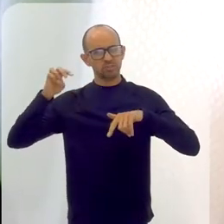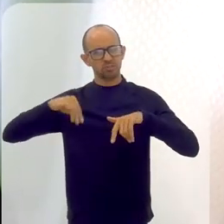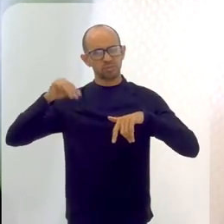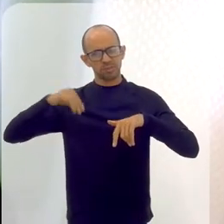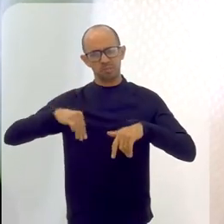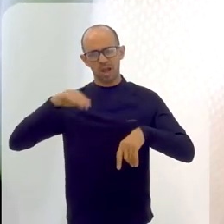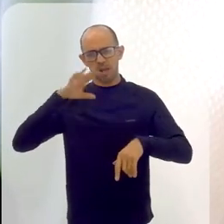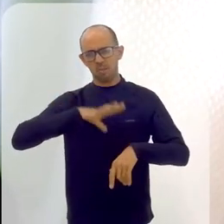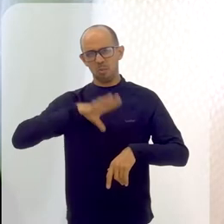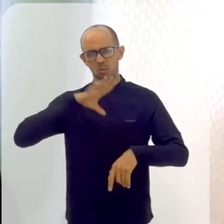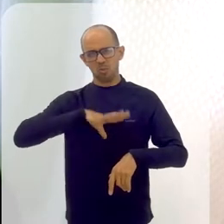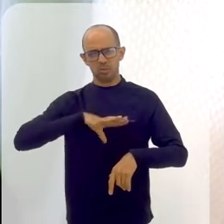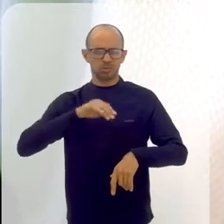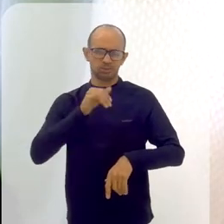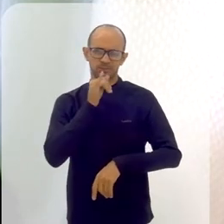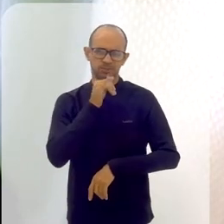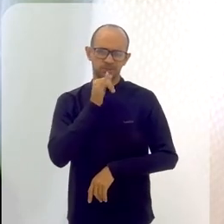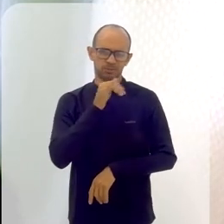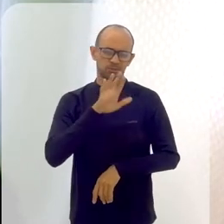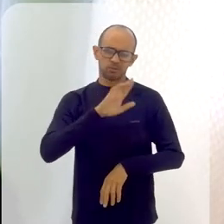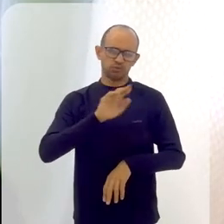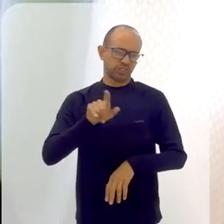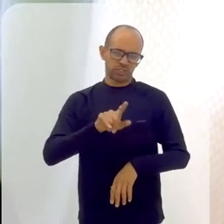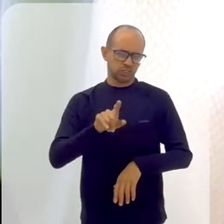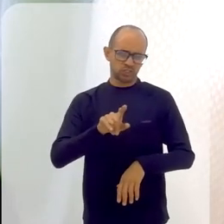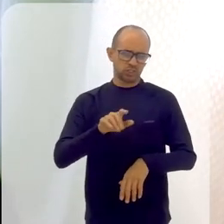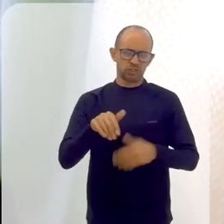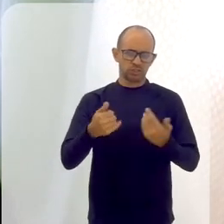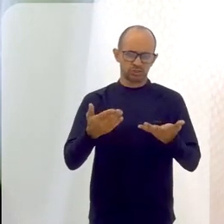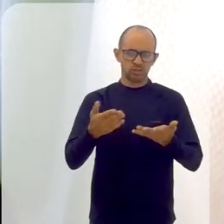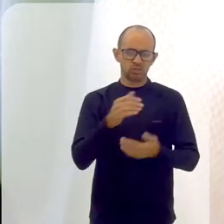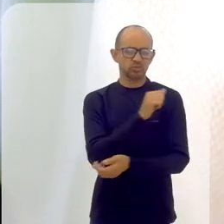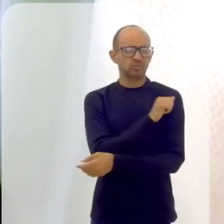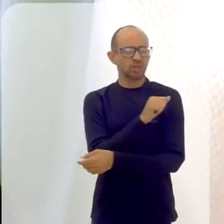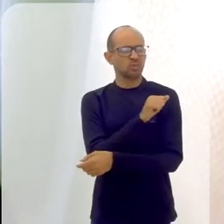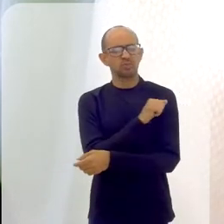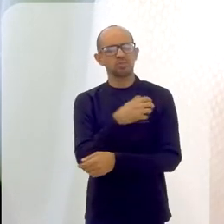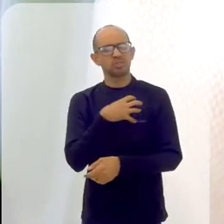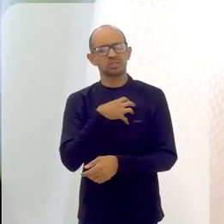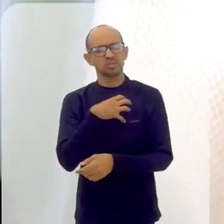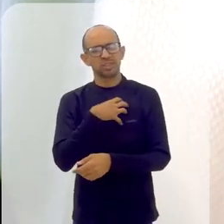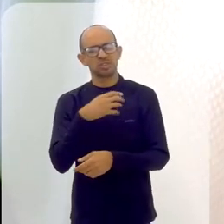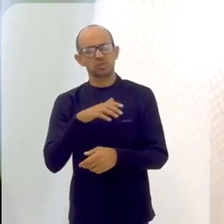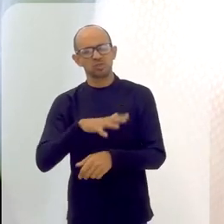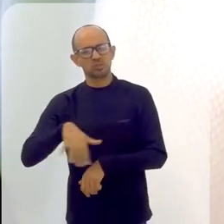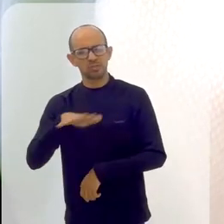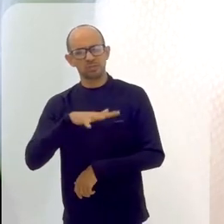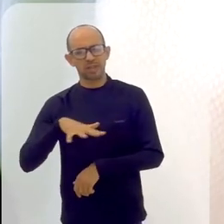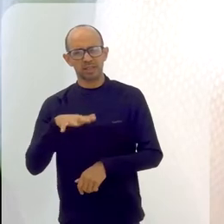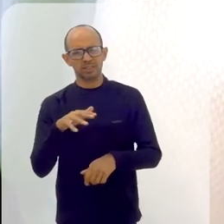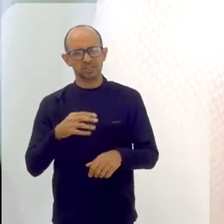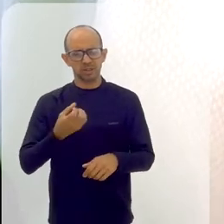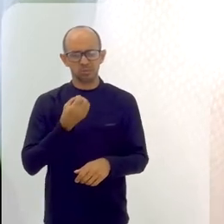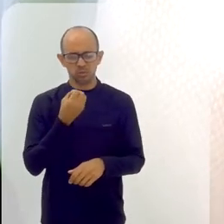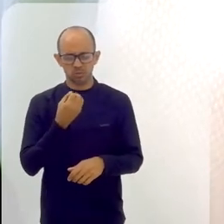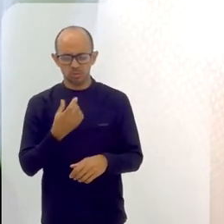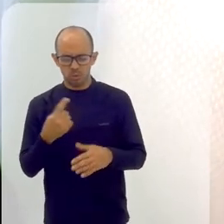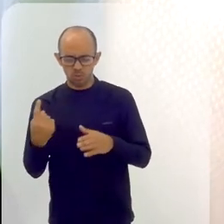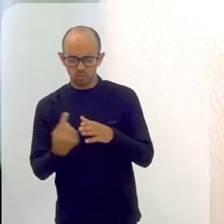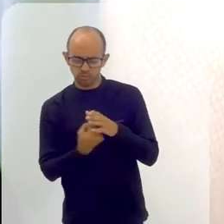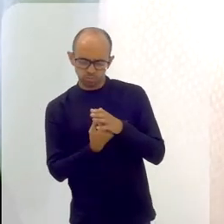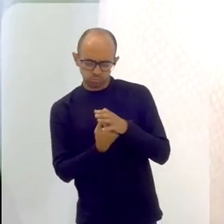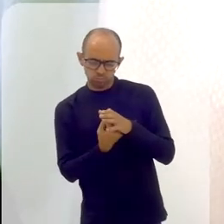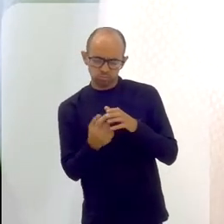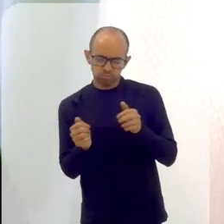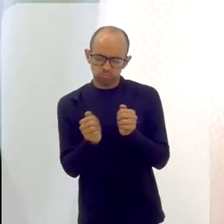aula de matemática ou de português, os alunos e as alunas acabam se sentindo num ambiente mais acolhedor para poder se abrir sobre